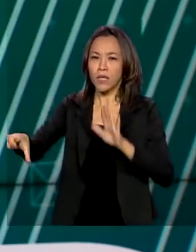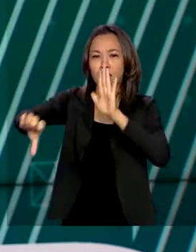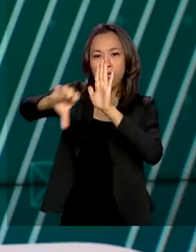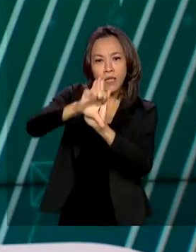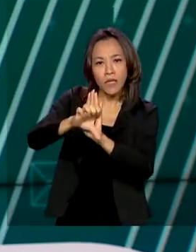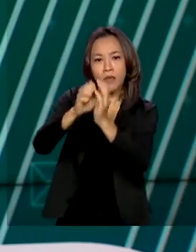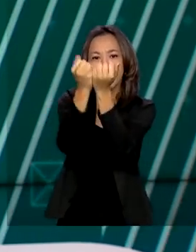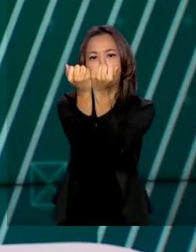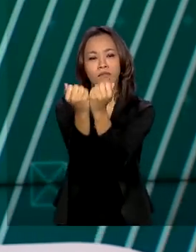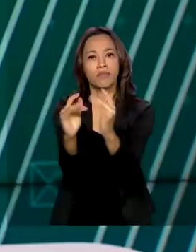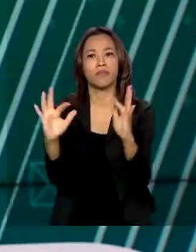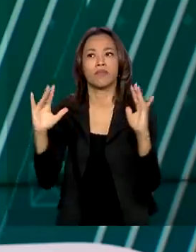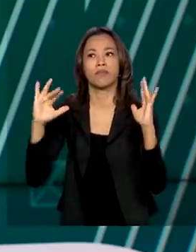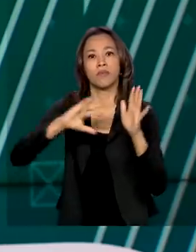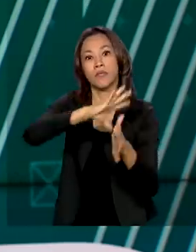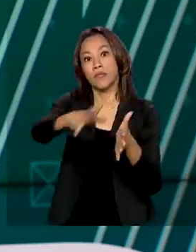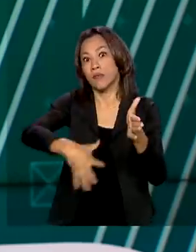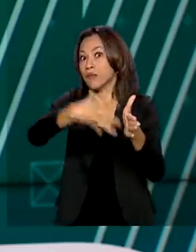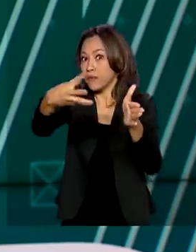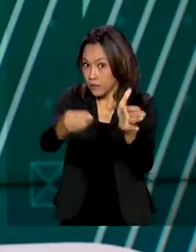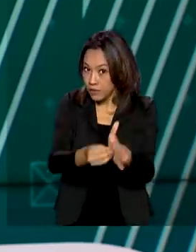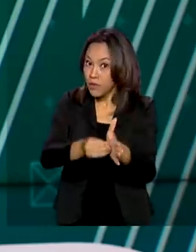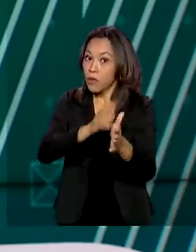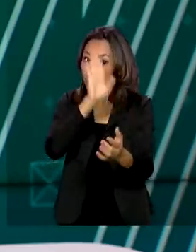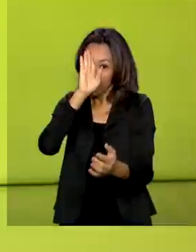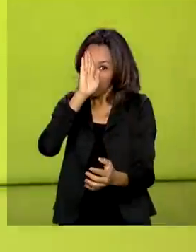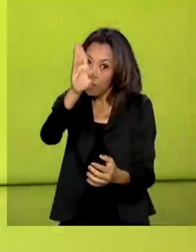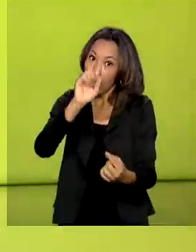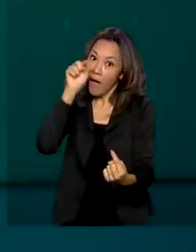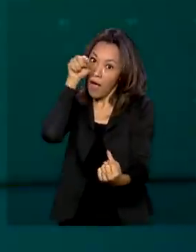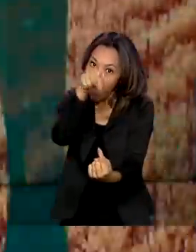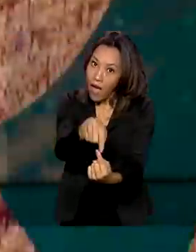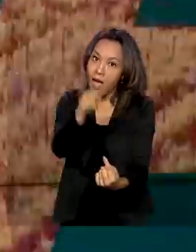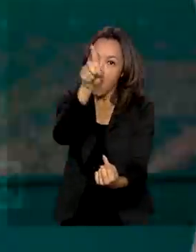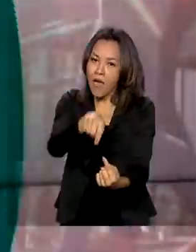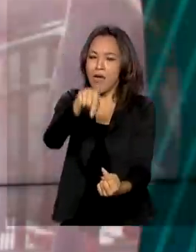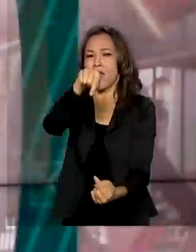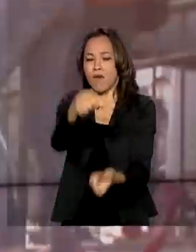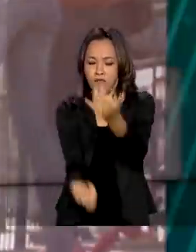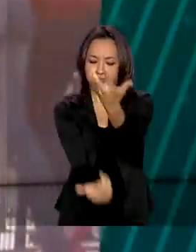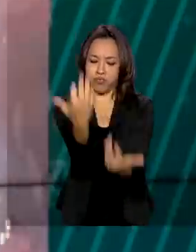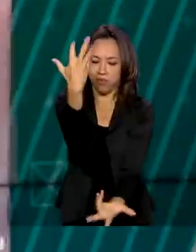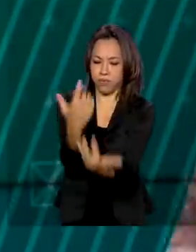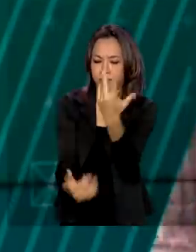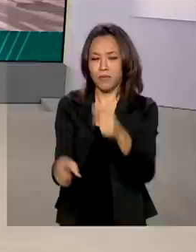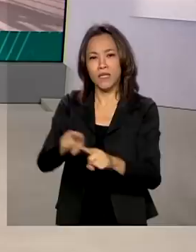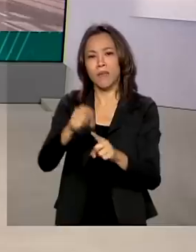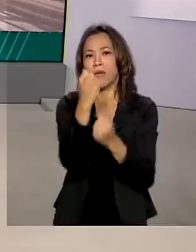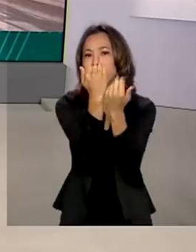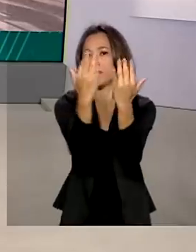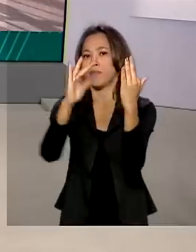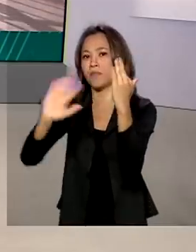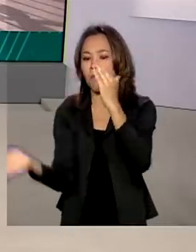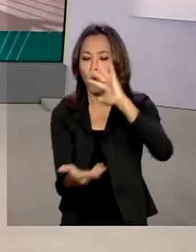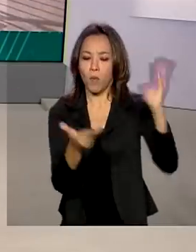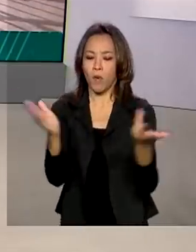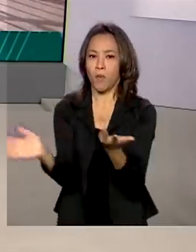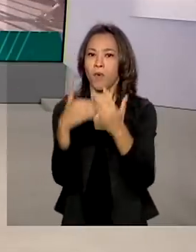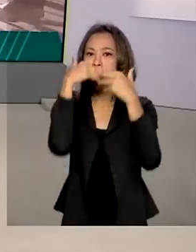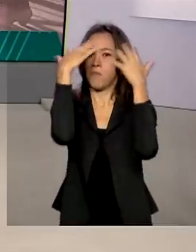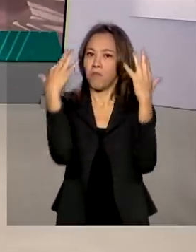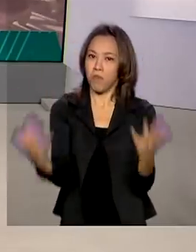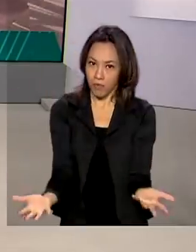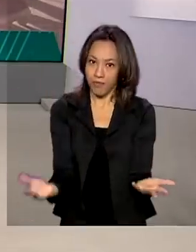Legal. O objetivo principal da missão é o combate aos focos de incêndio e ao desmatamento ilegal. Vamos falar de